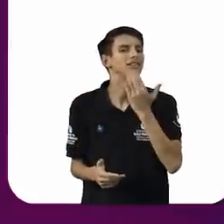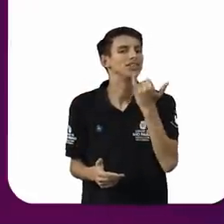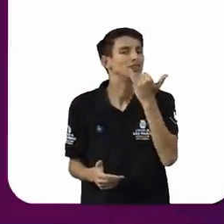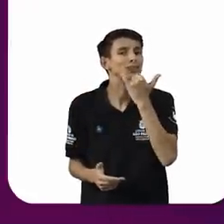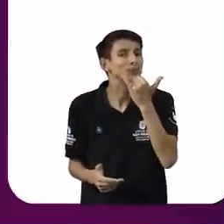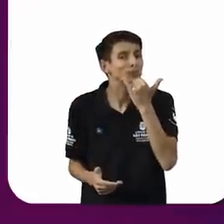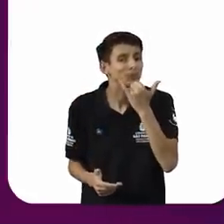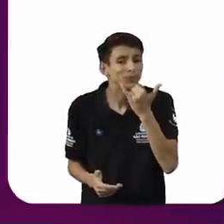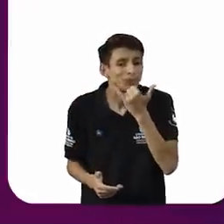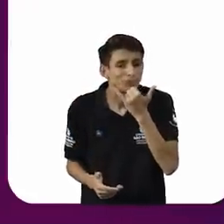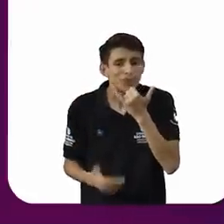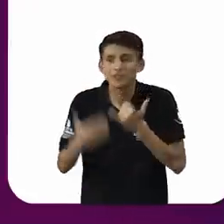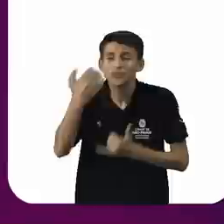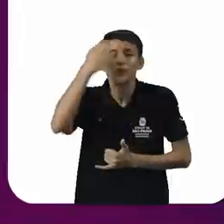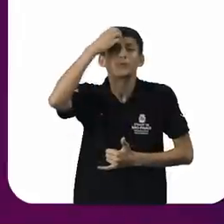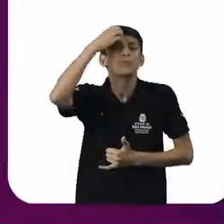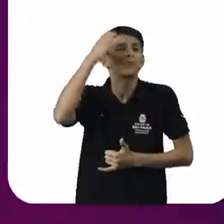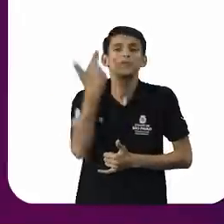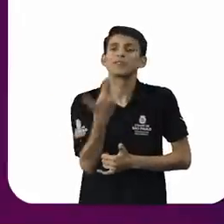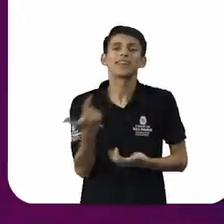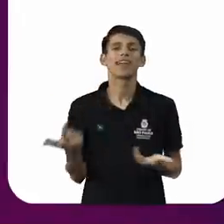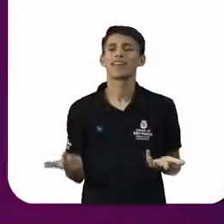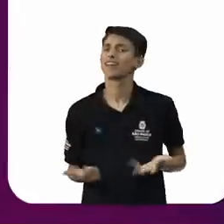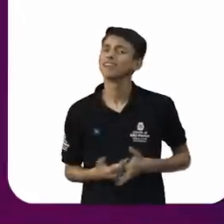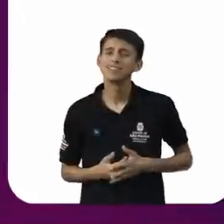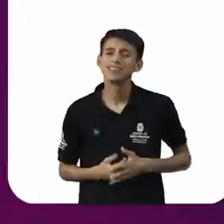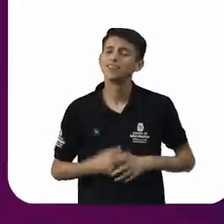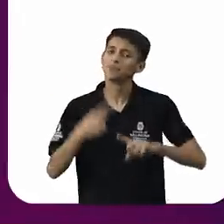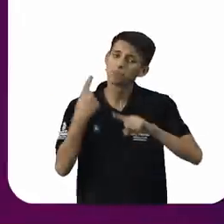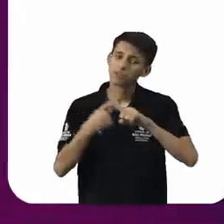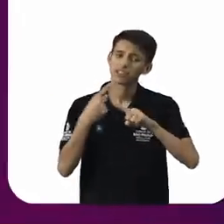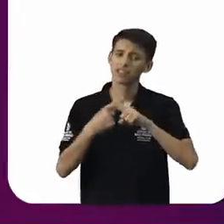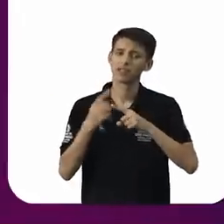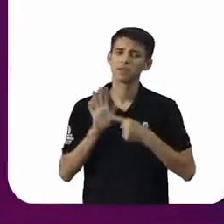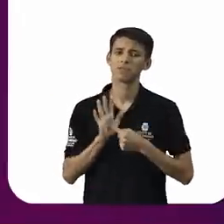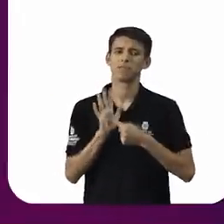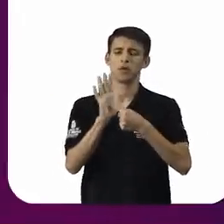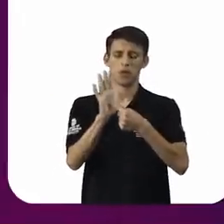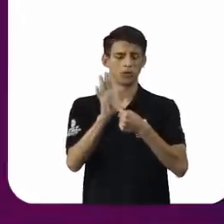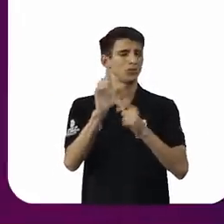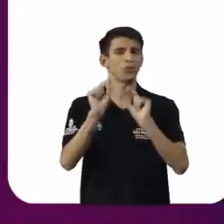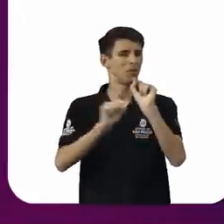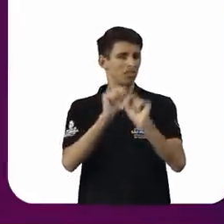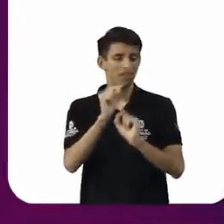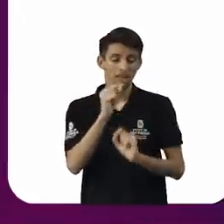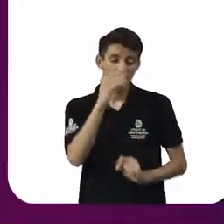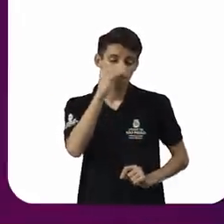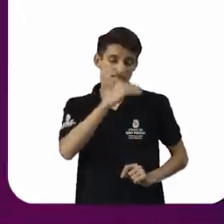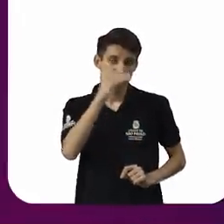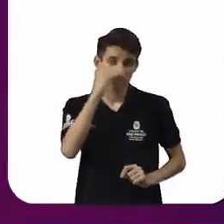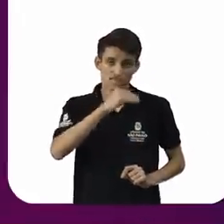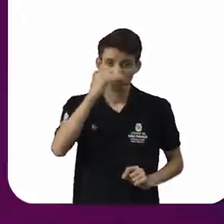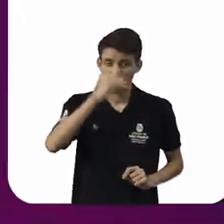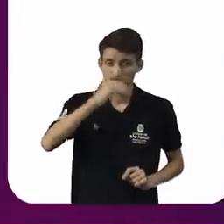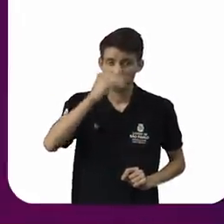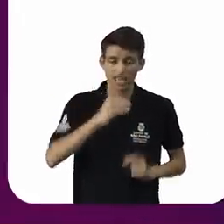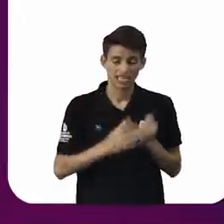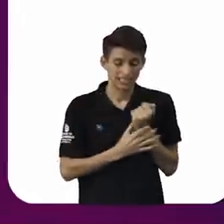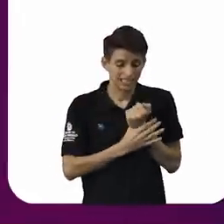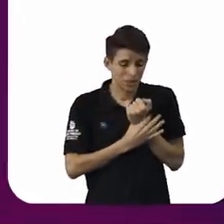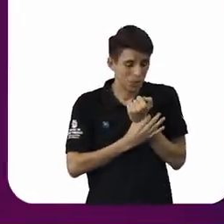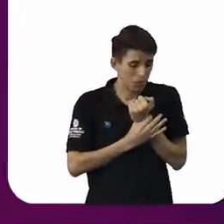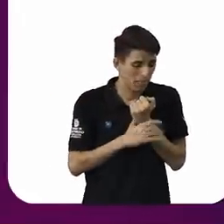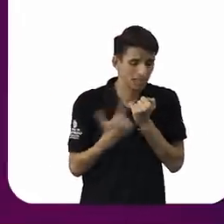porque isso transmite uma imagem de fragilidade e de insegurança então